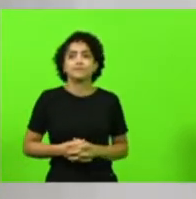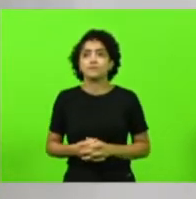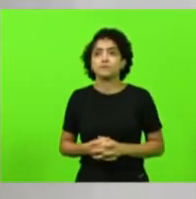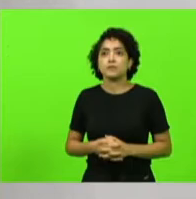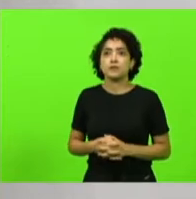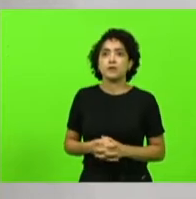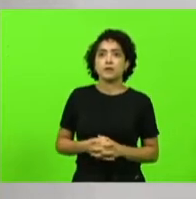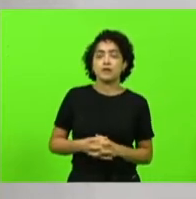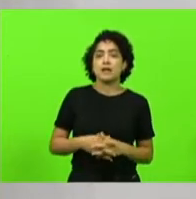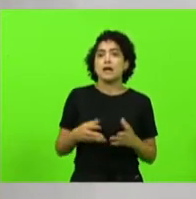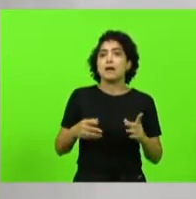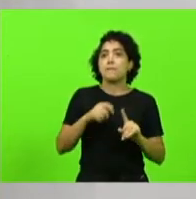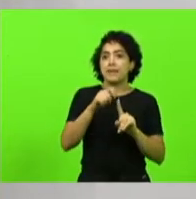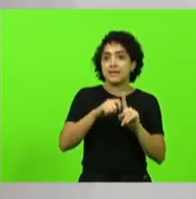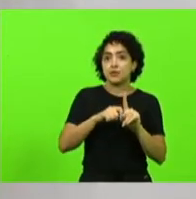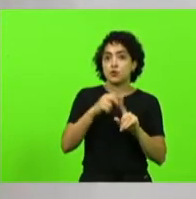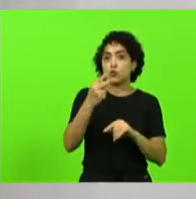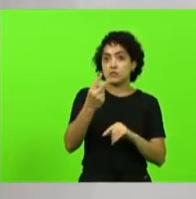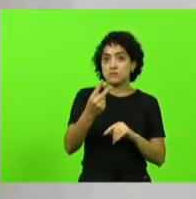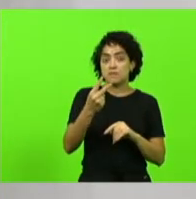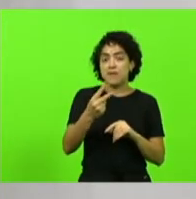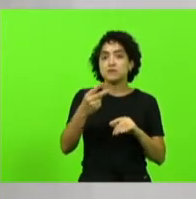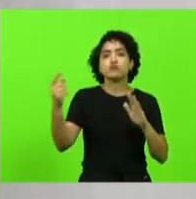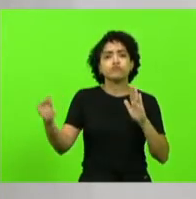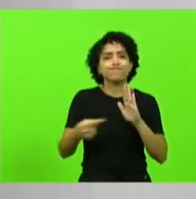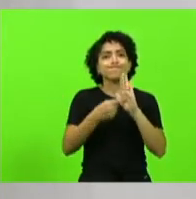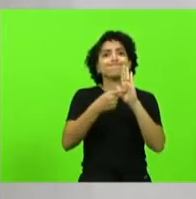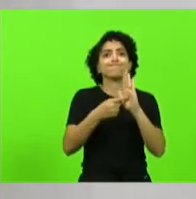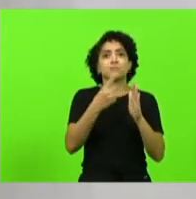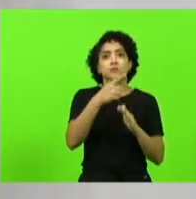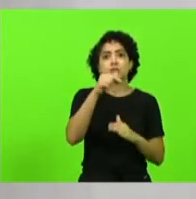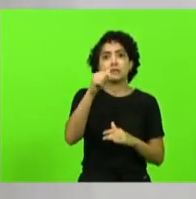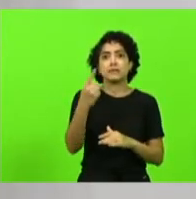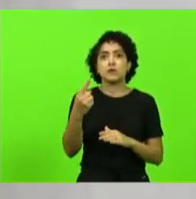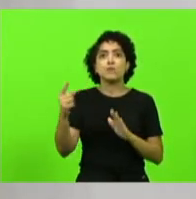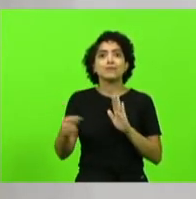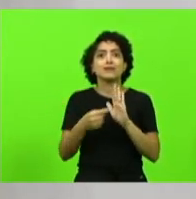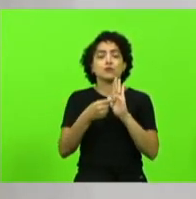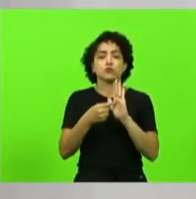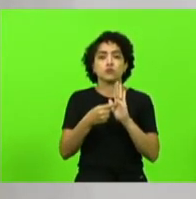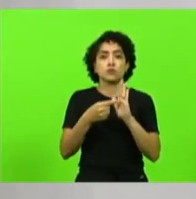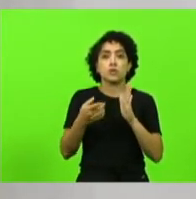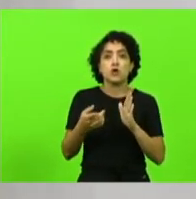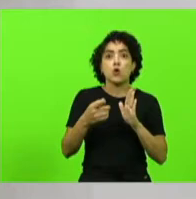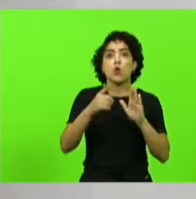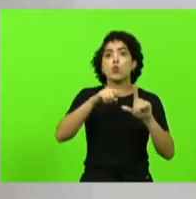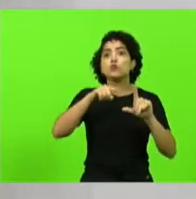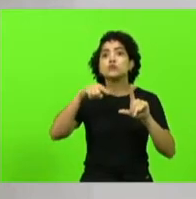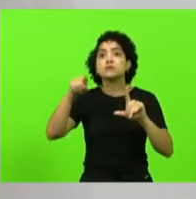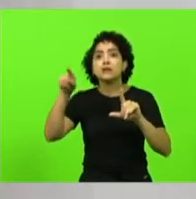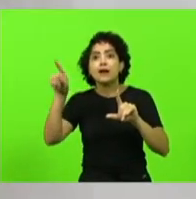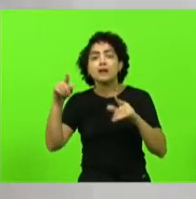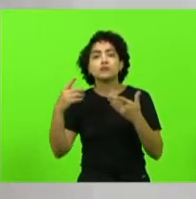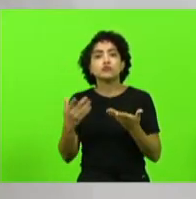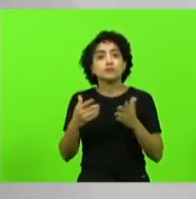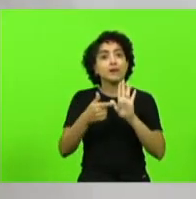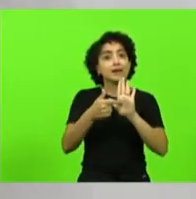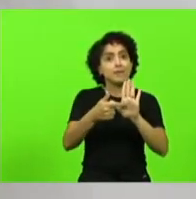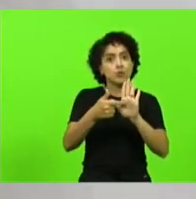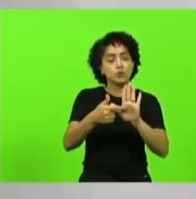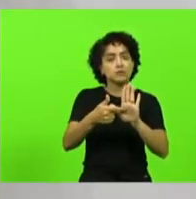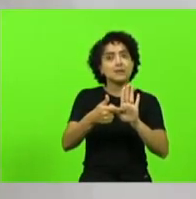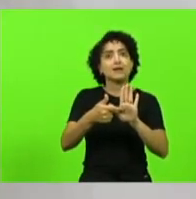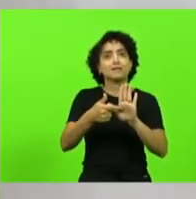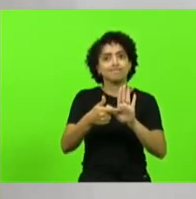dois meses 51 denúncias por este mesmo crime os dados são suficientes para demonstrar que mais do que